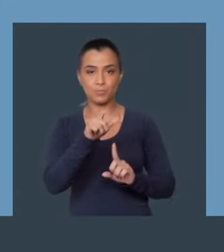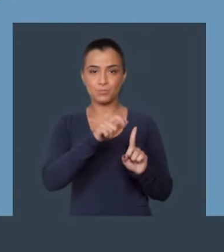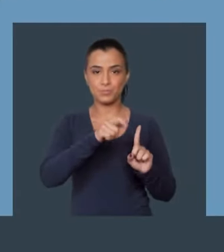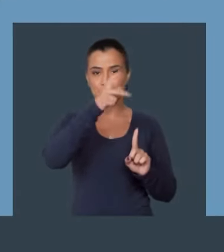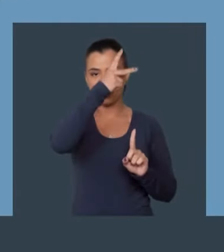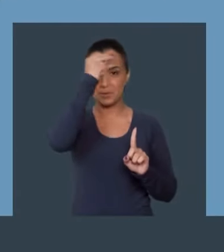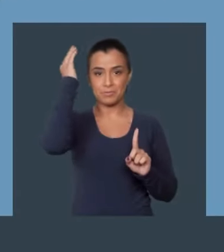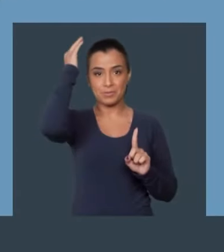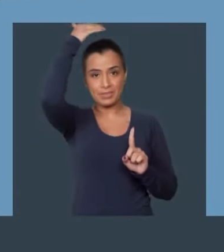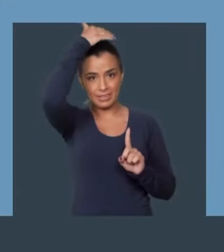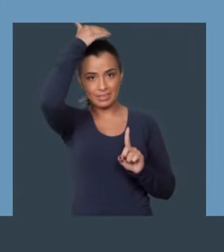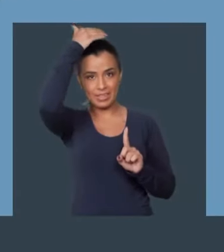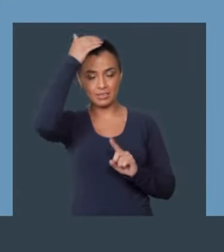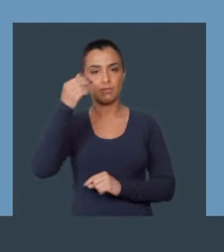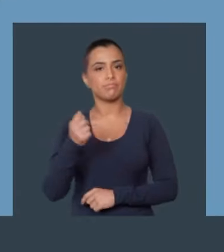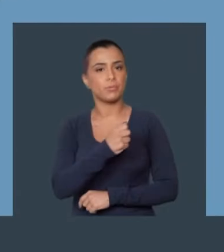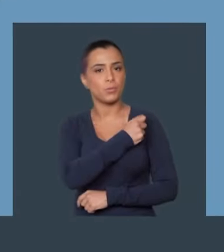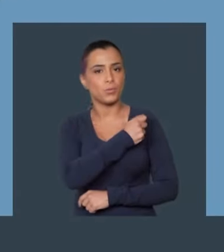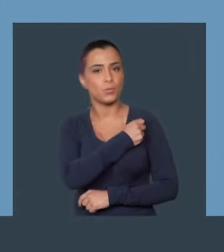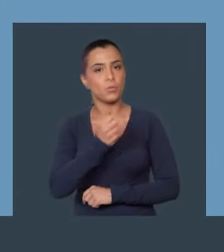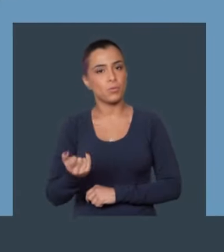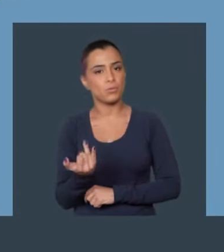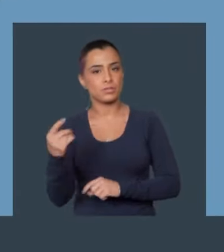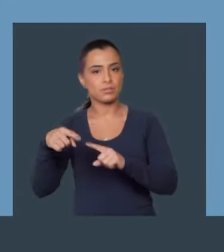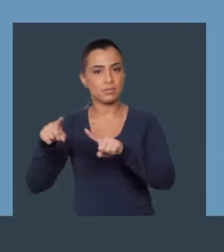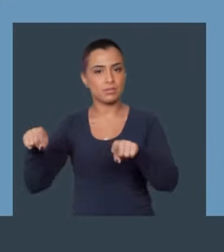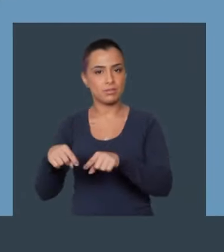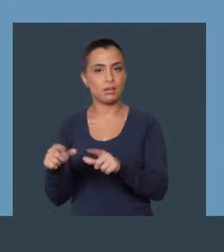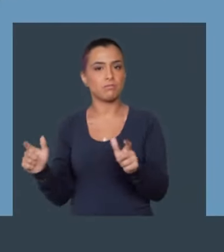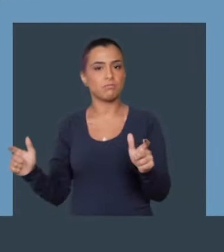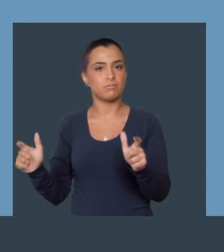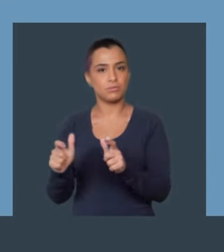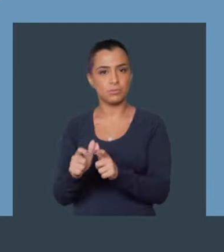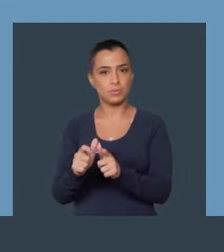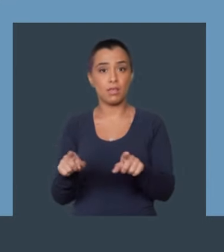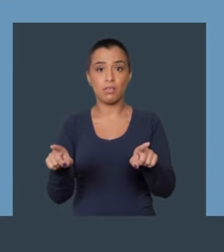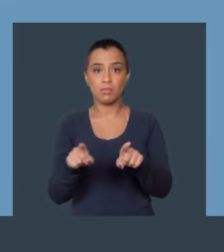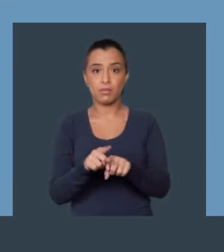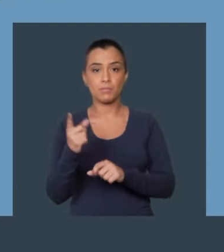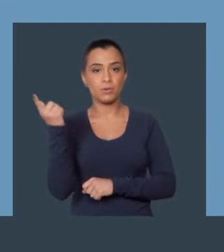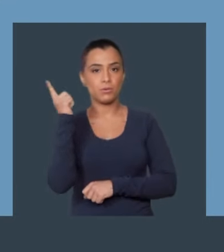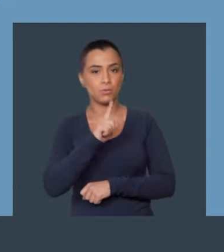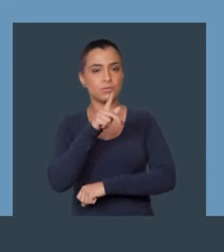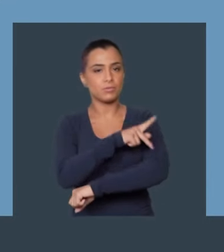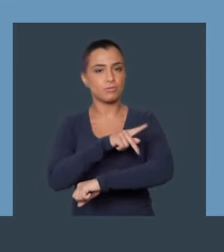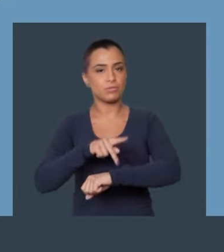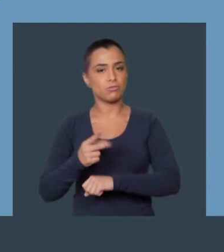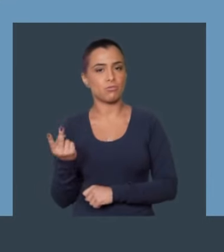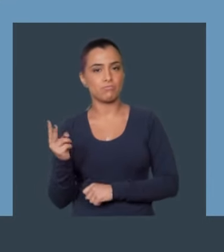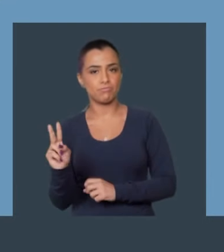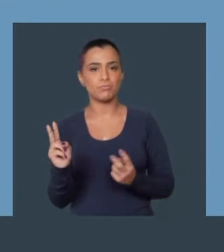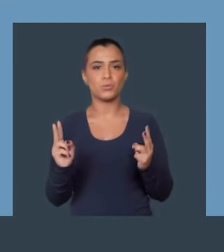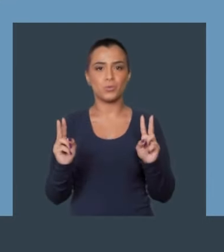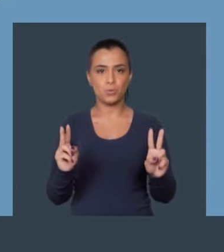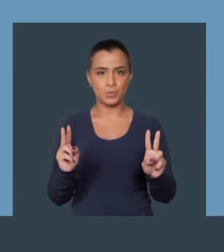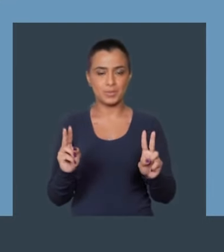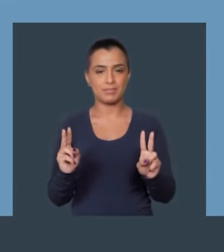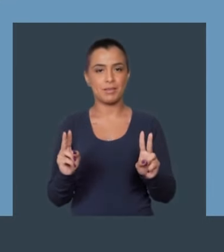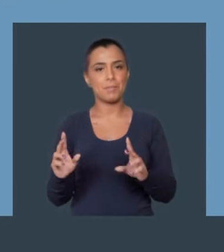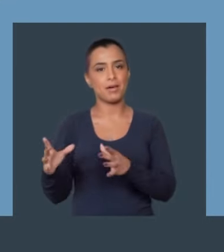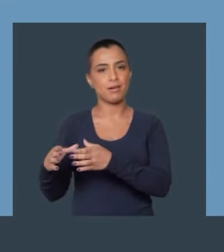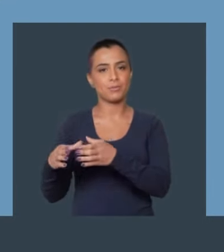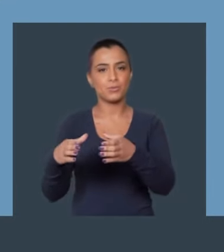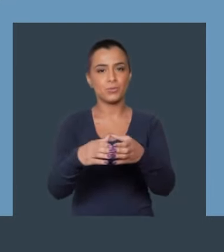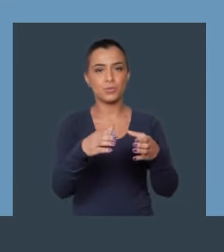Educação com da Atena prefeito. Vou reduzir o número de alunos por sala e garantir dois